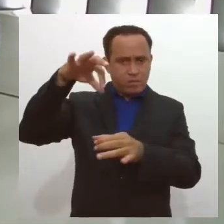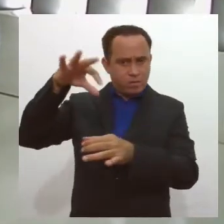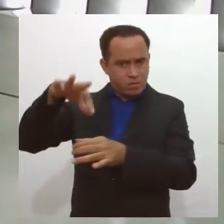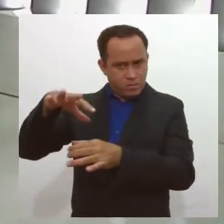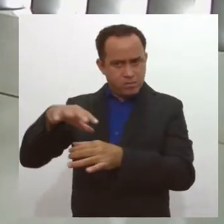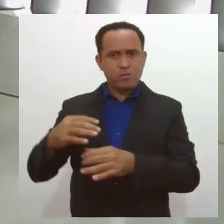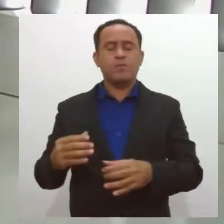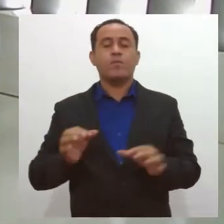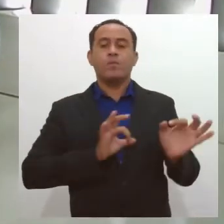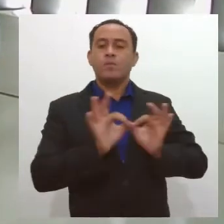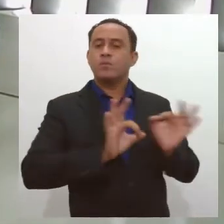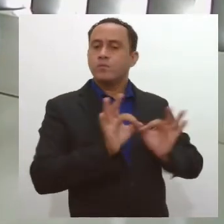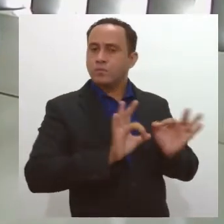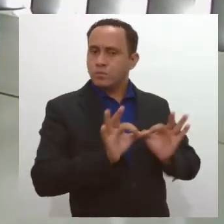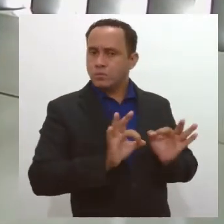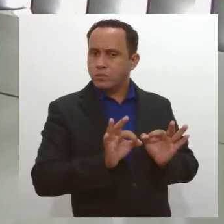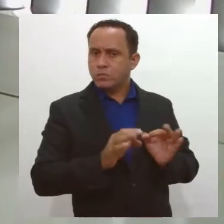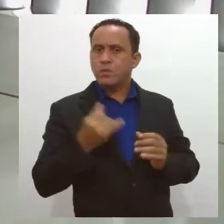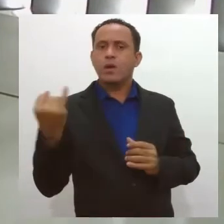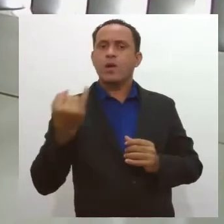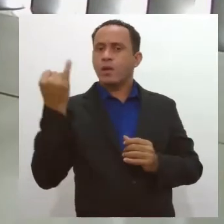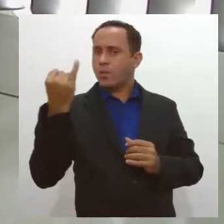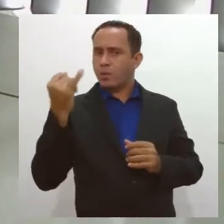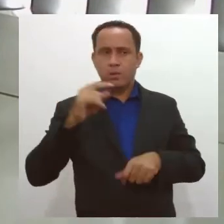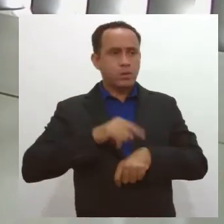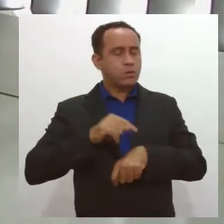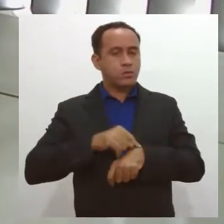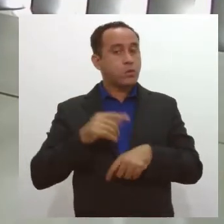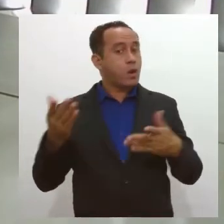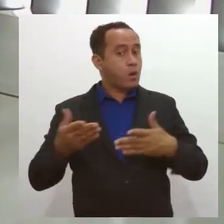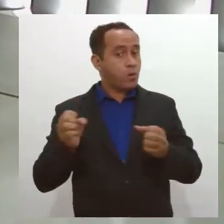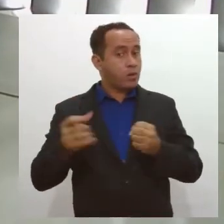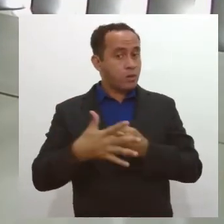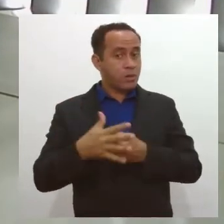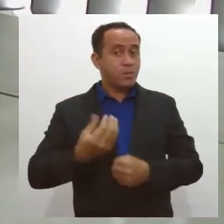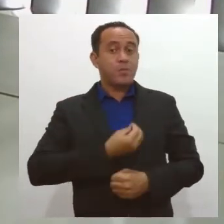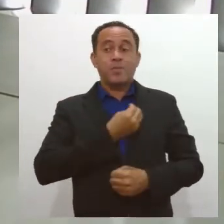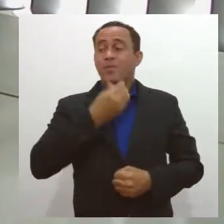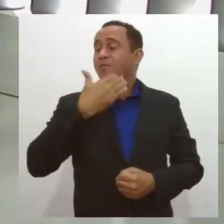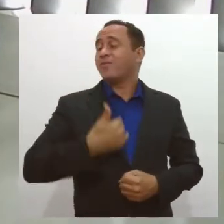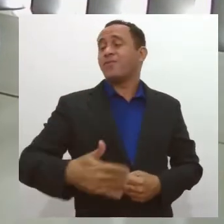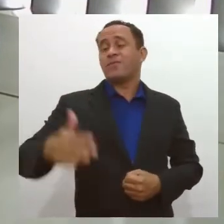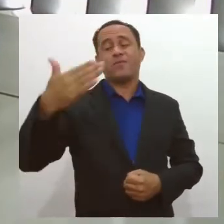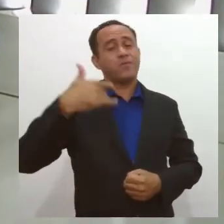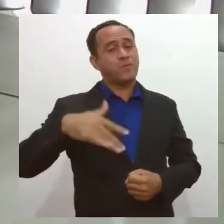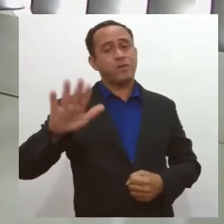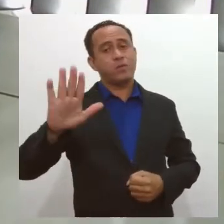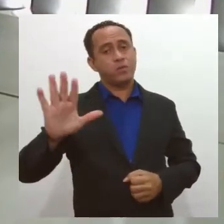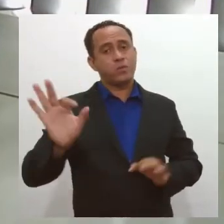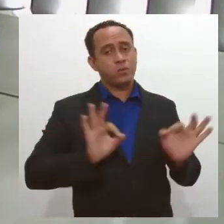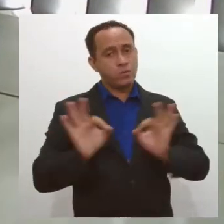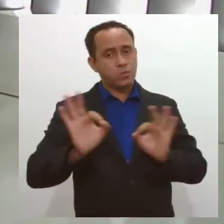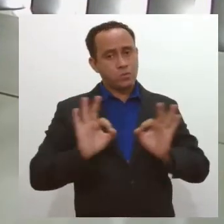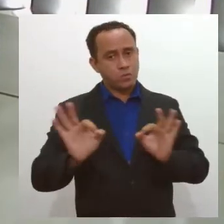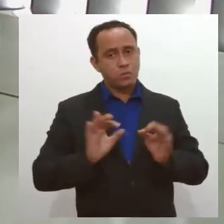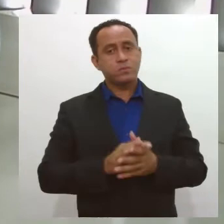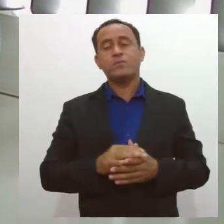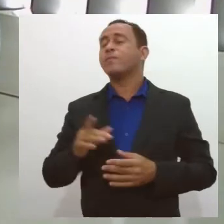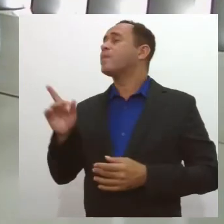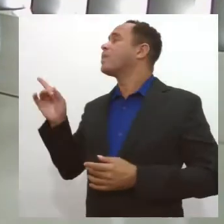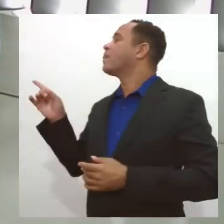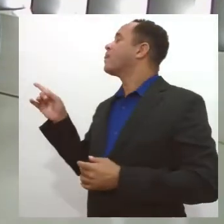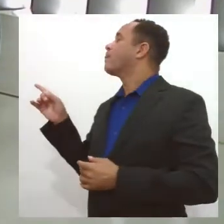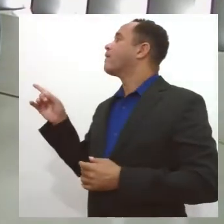causa da questão do planejamento. Então, é essencial, não só nesse momento de pandemia, mas para a vida fazer um planejamento. E, mas com relação